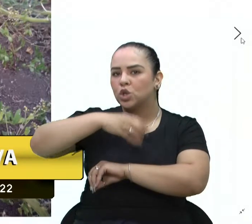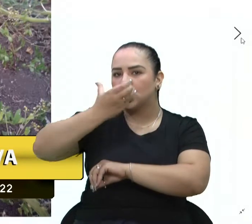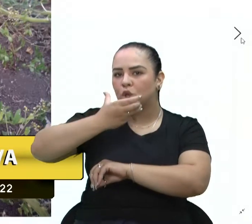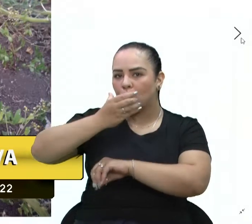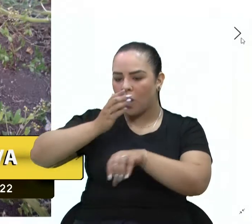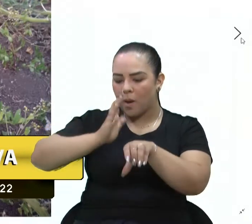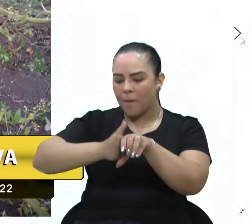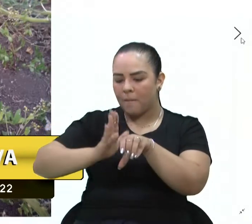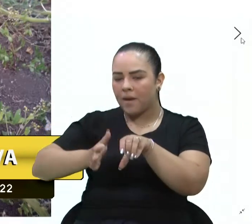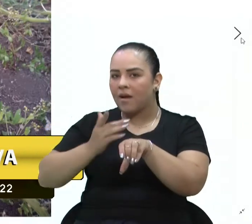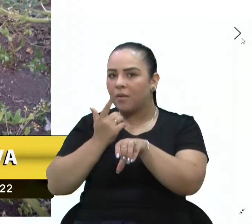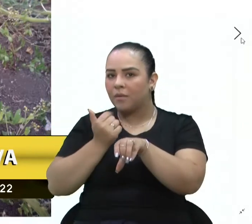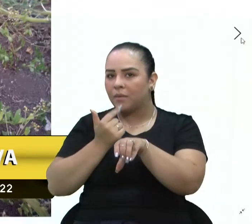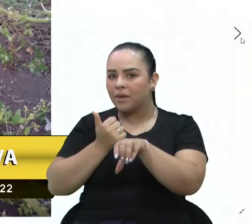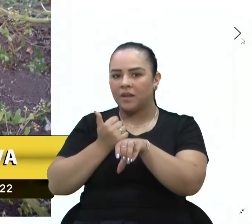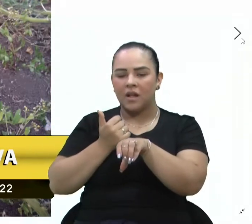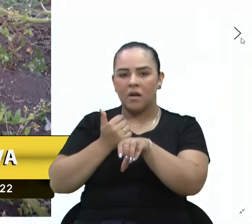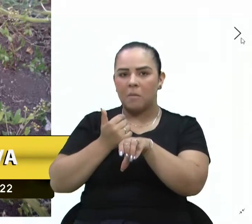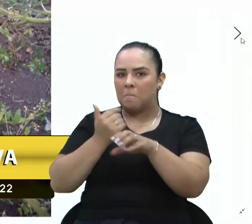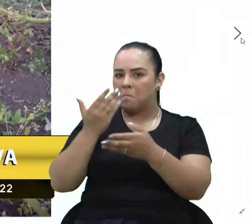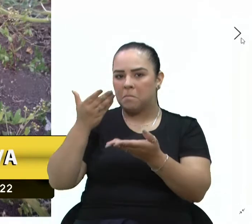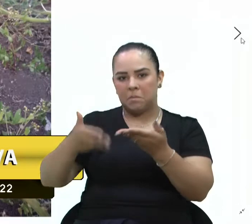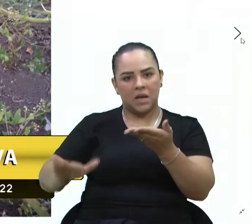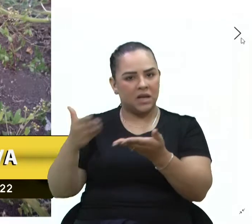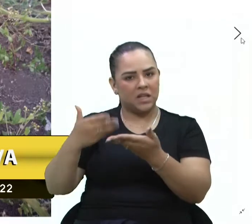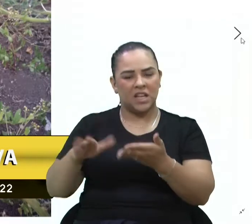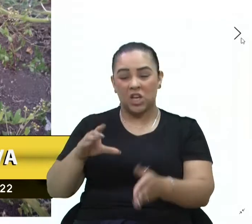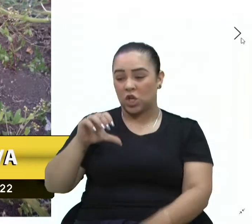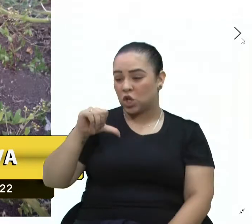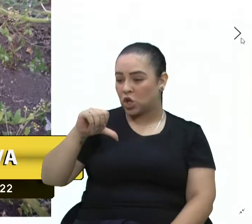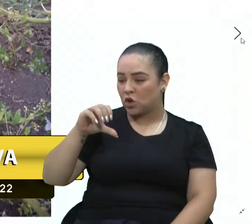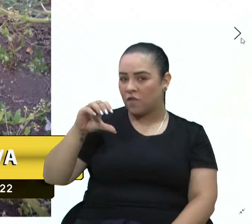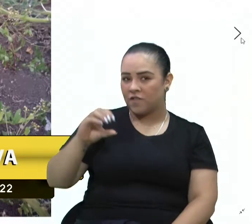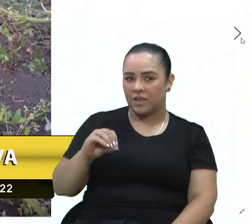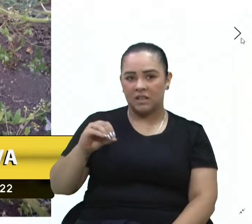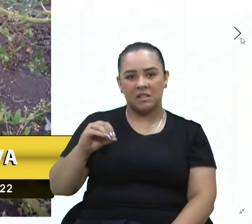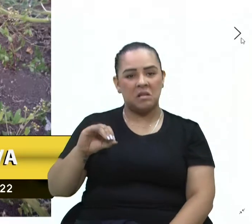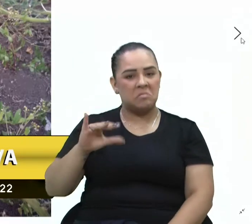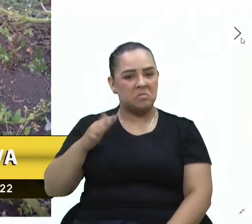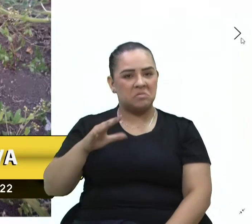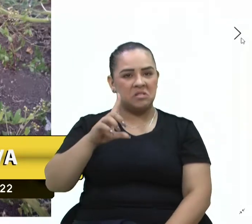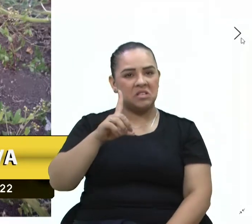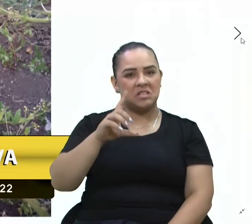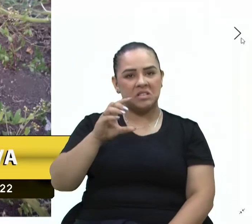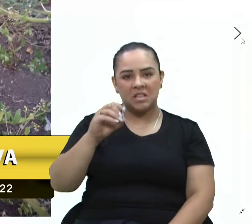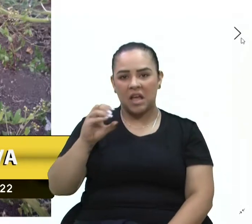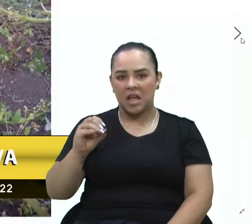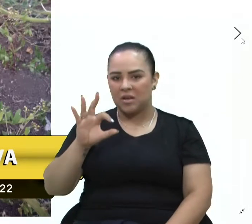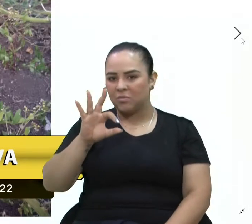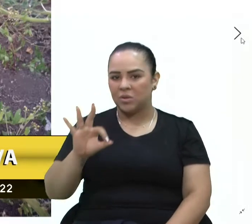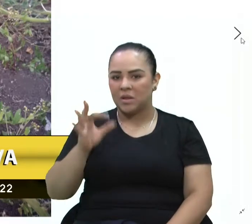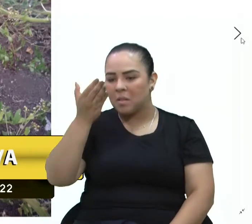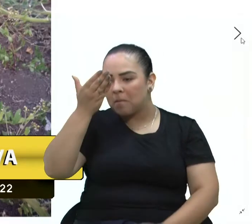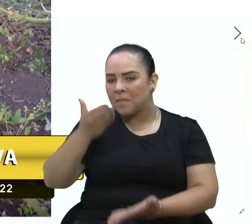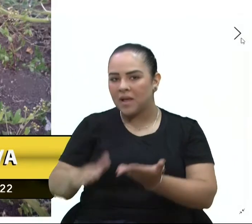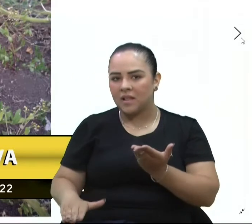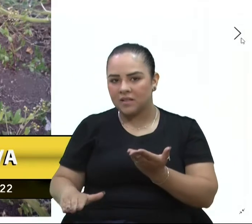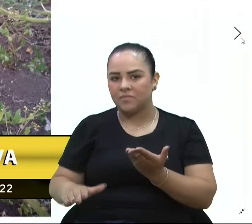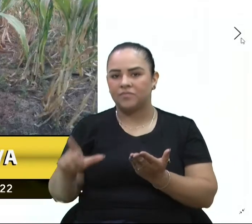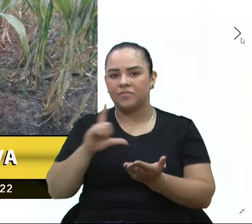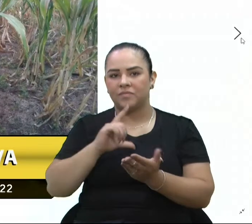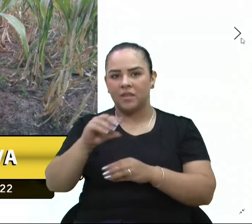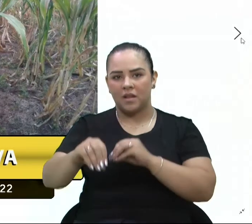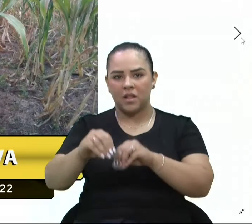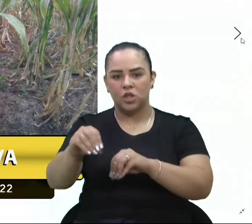que não tem como recuperar, perda aí de 90% a 100%. A questão de plantações